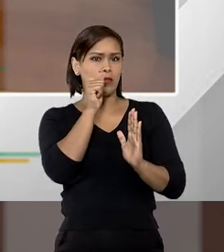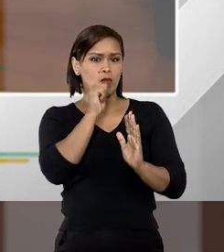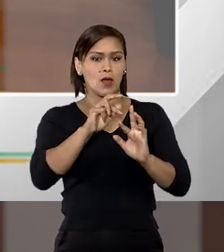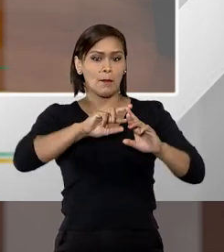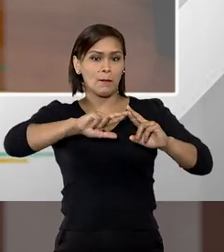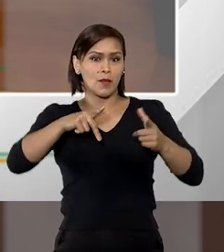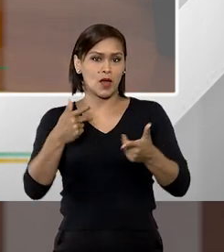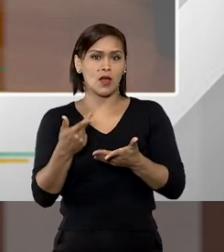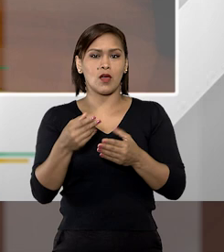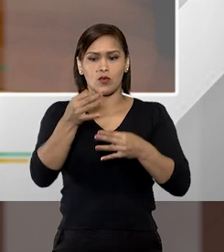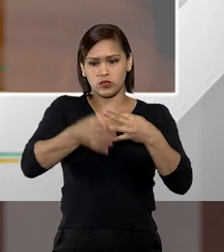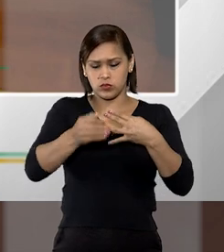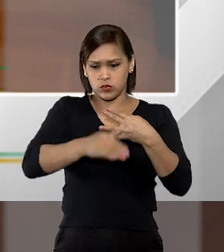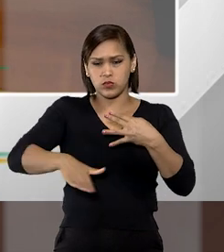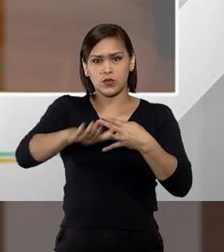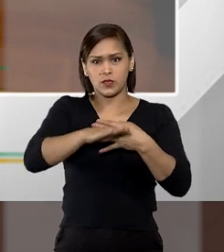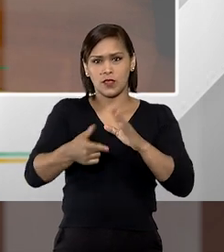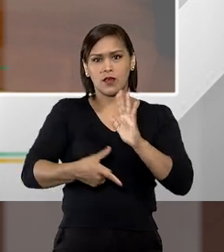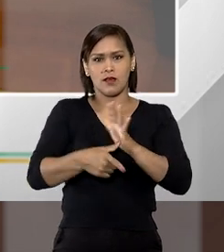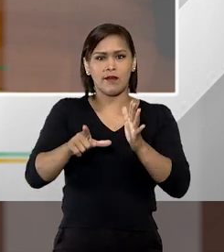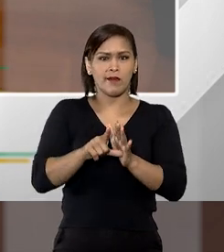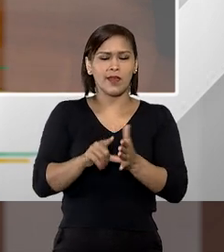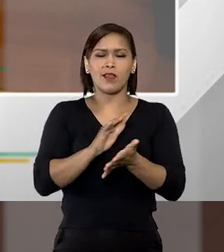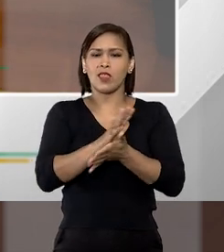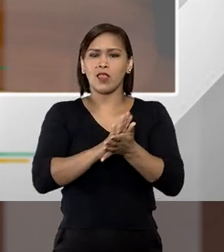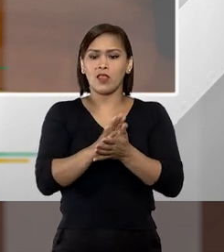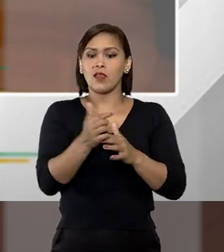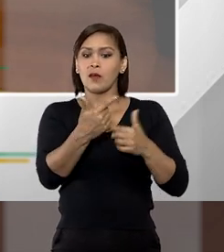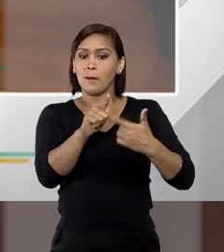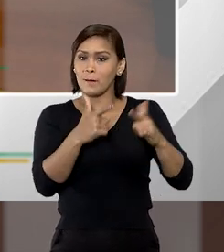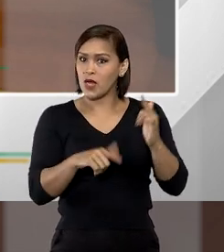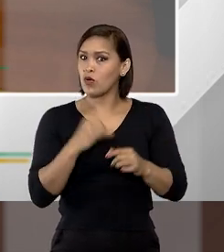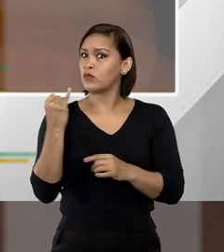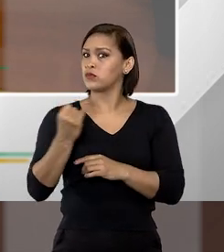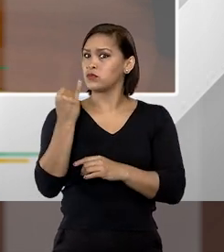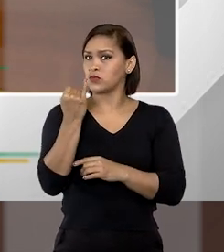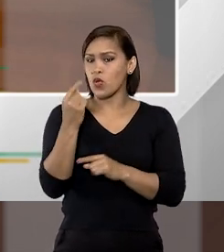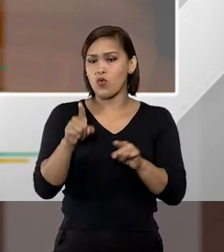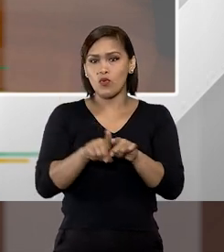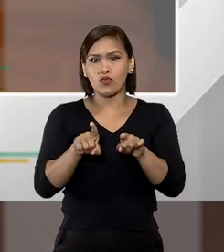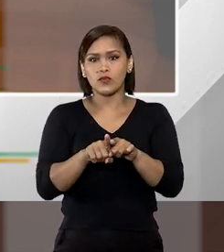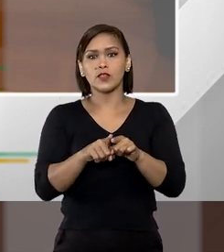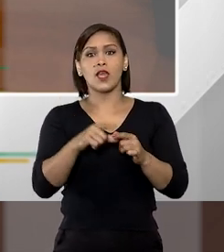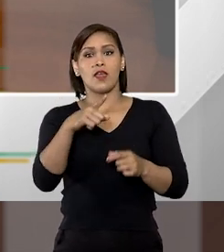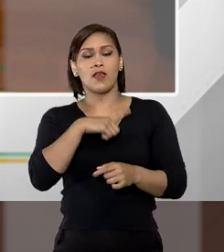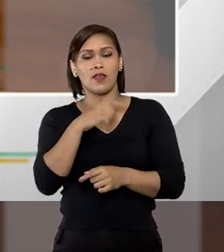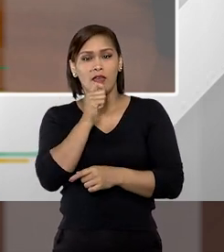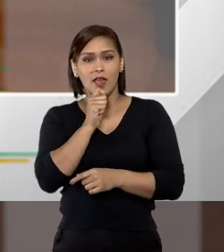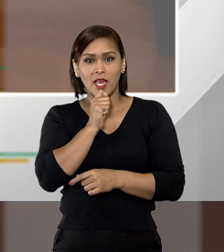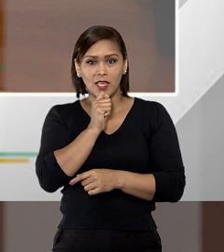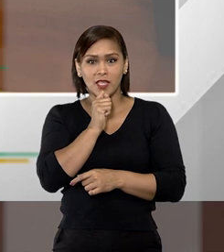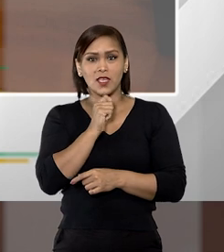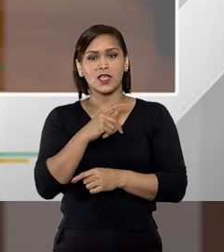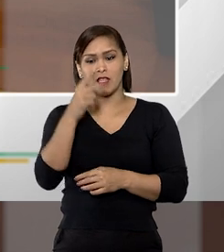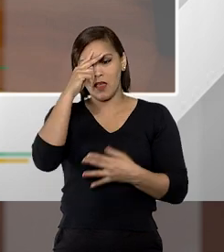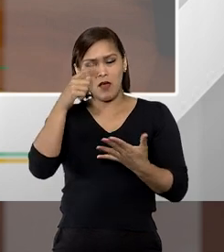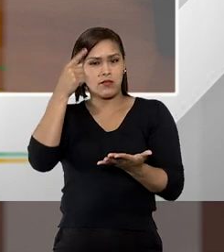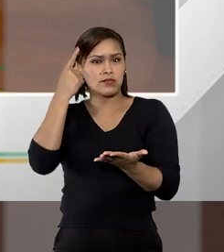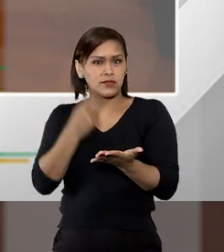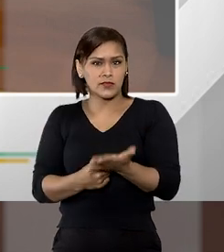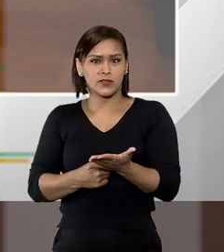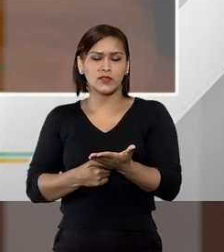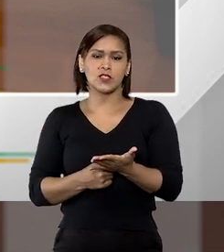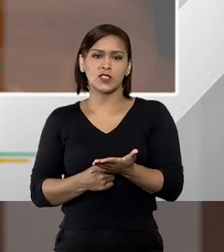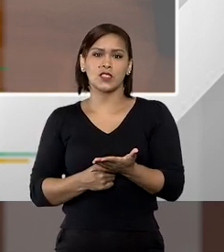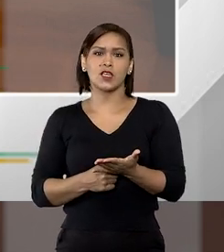dentro da jurisprudência, era considerado motivo fútil, para outros era considerado motivo torpe e havia ainda quem decidia, definia